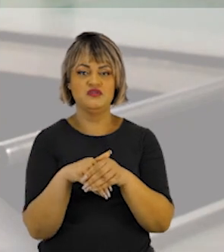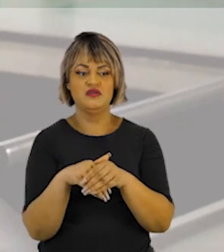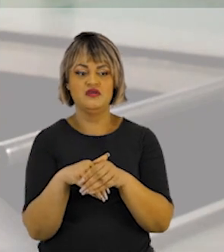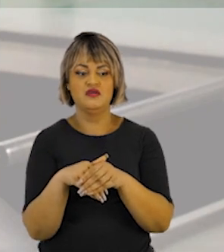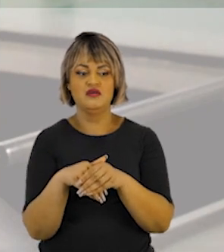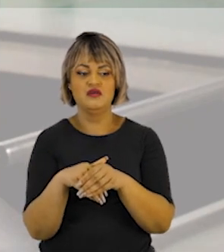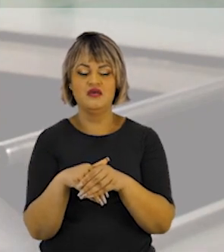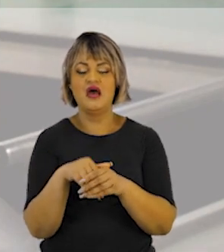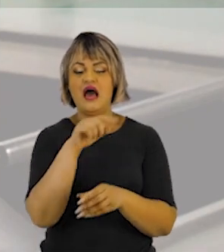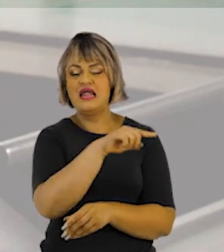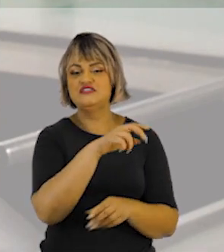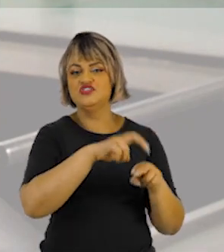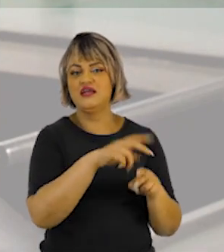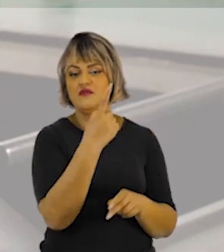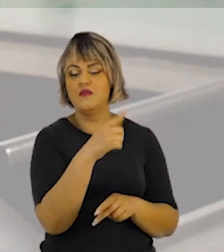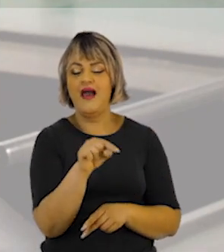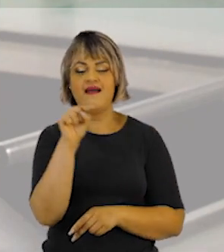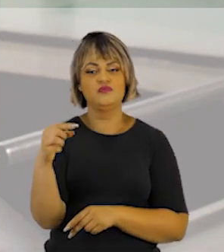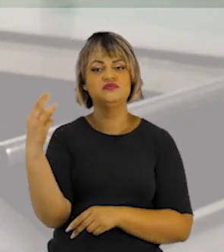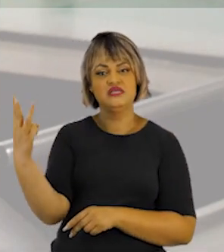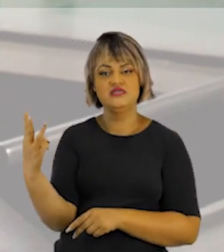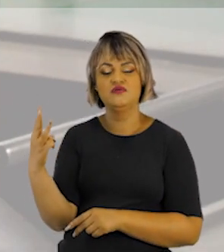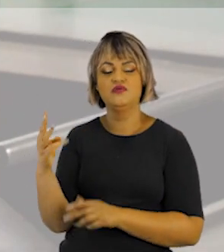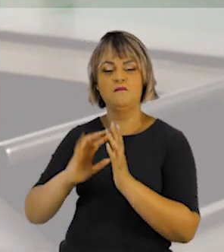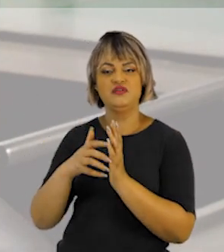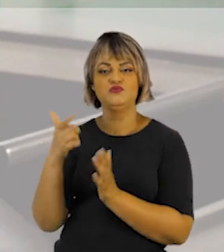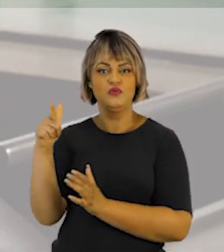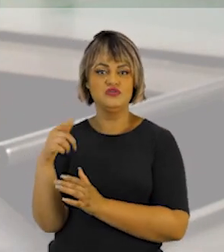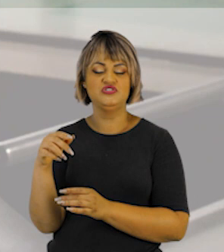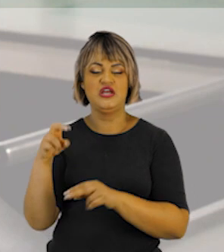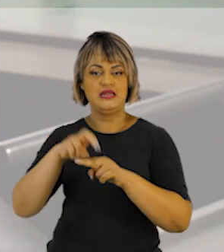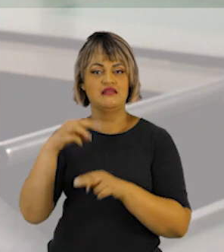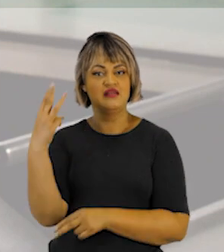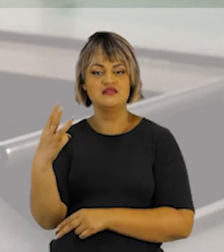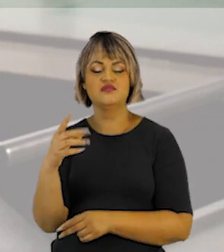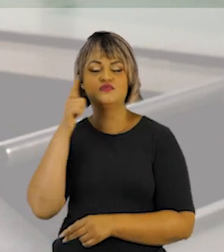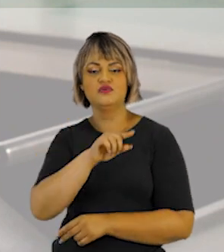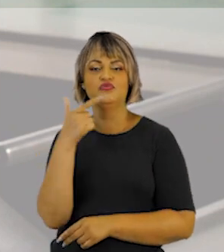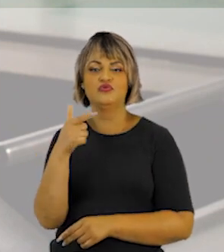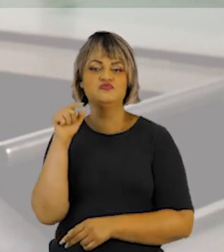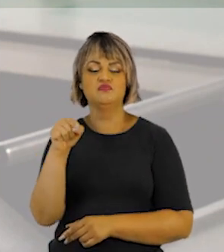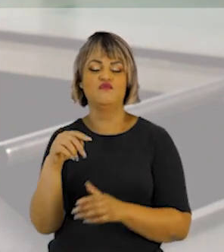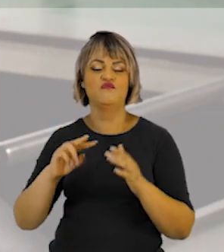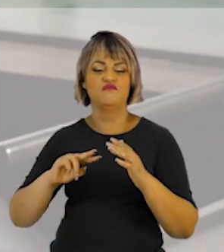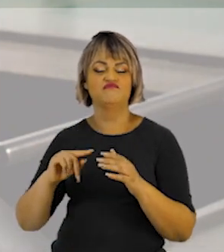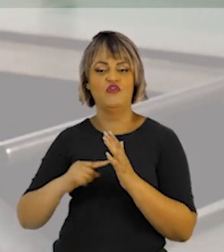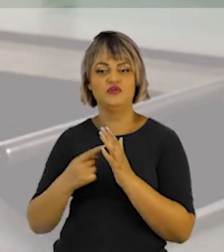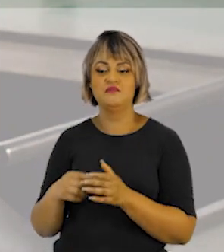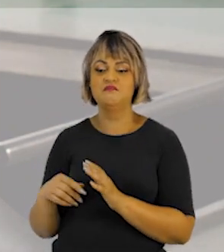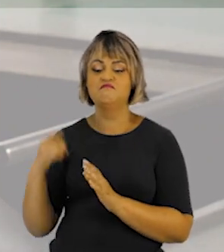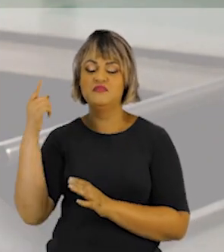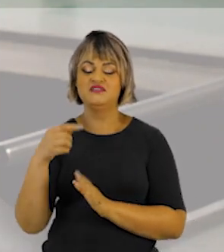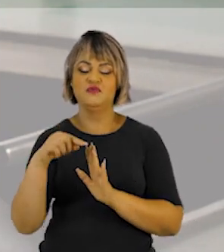O terceiro, porque o Partido A só fez uma cadeira. O terceiro colocado do Partido B, que teve três cadeiras, teve 2 mil votos. Mas como foi